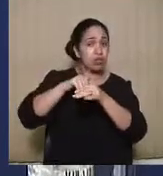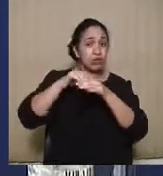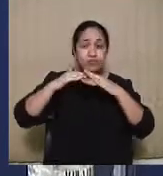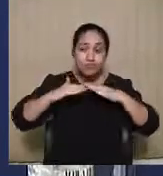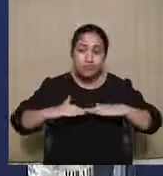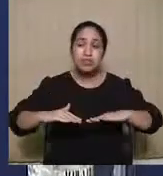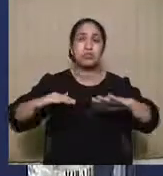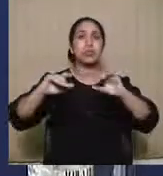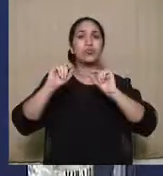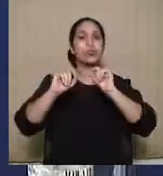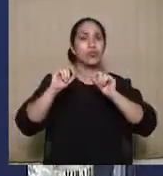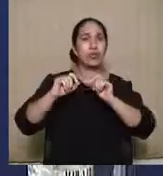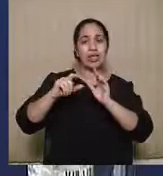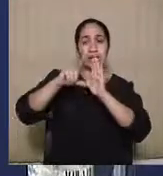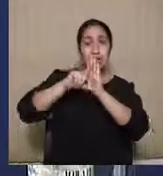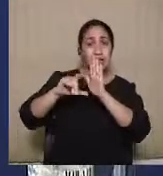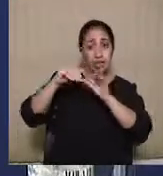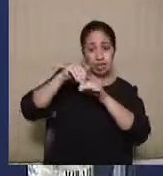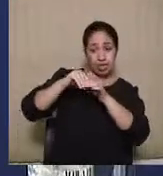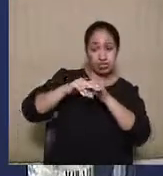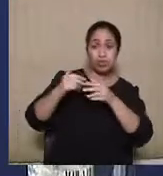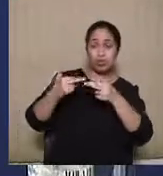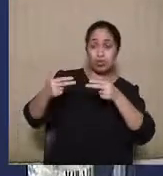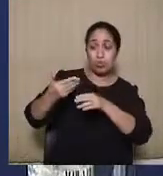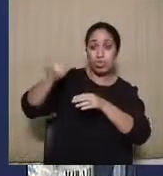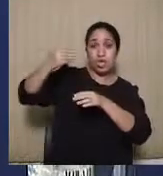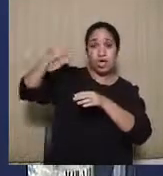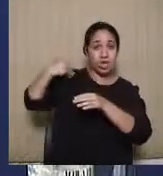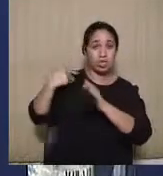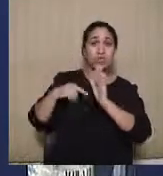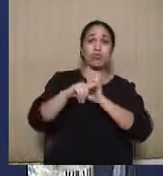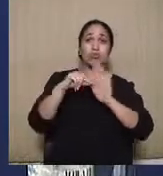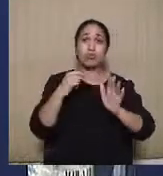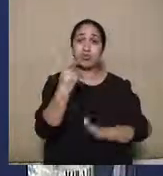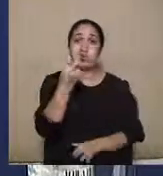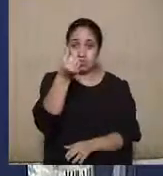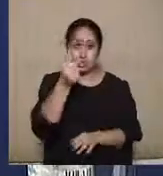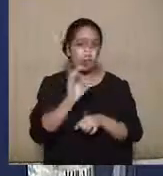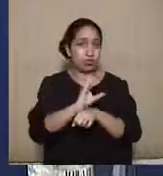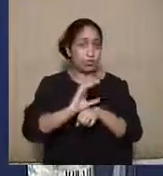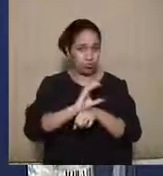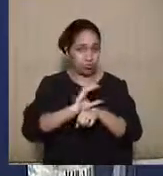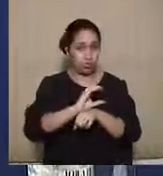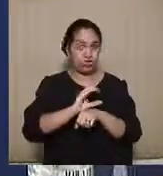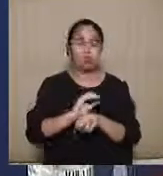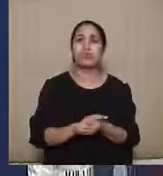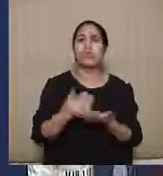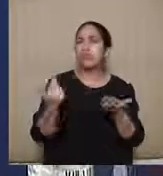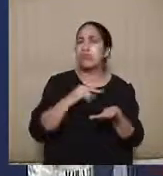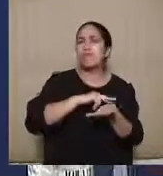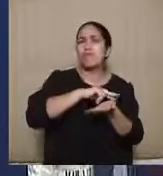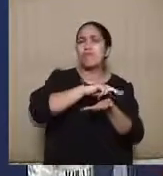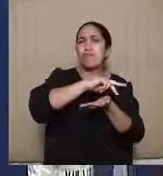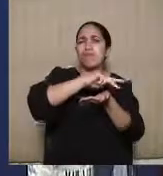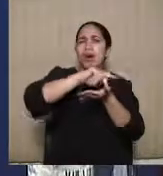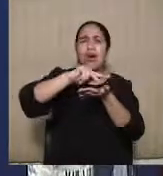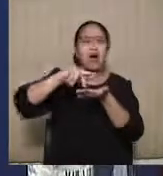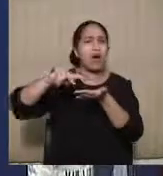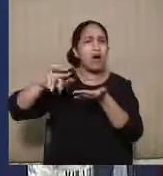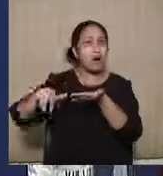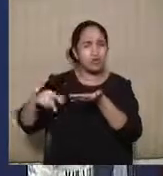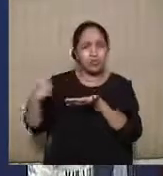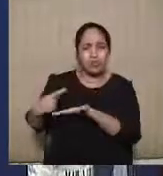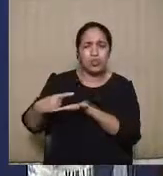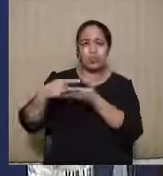princípio da anterioridade da lei eleitoral, positivado no artigo 16 da Constituição. E daí nós vamos ter vários outros acordos que vão nesse mesmo